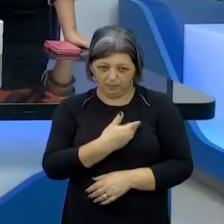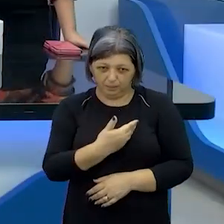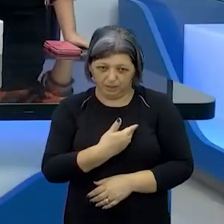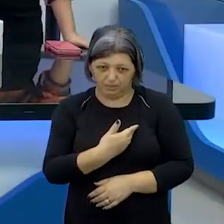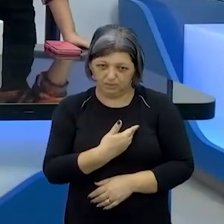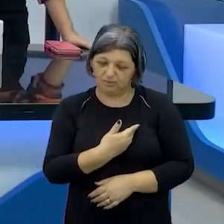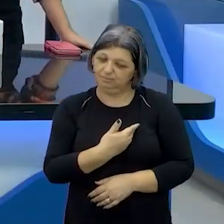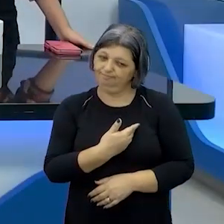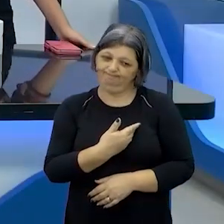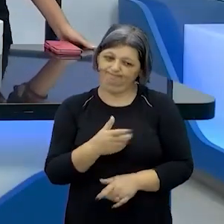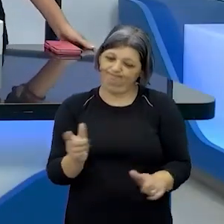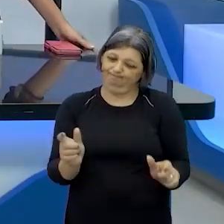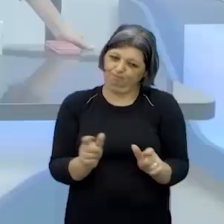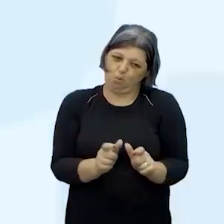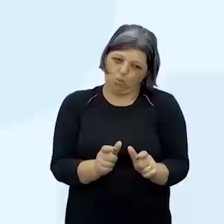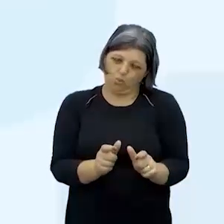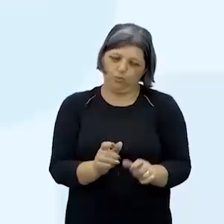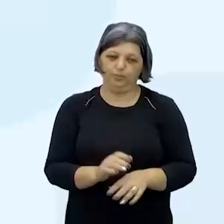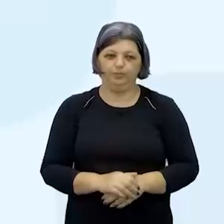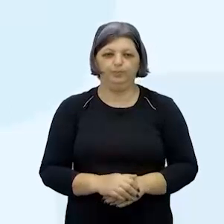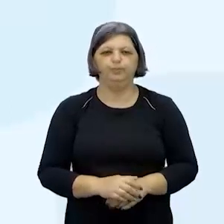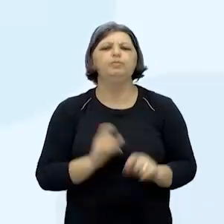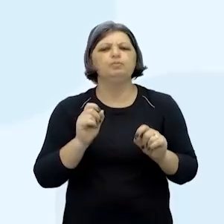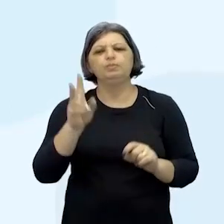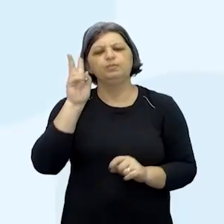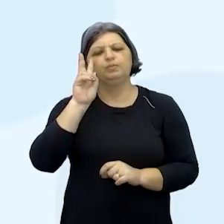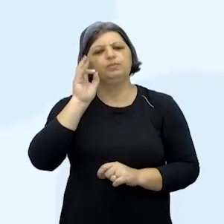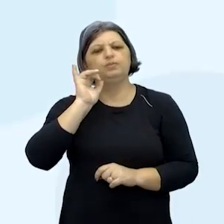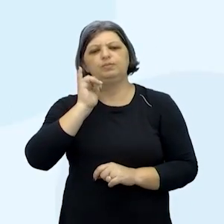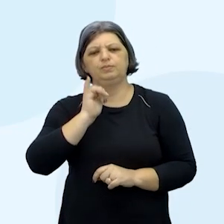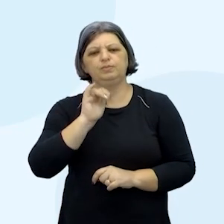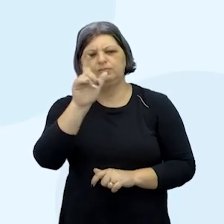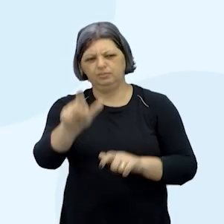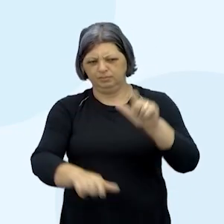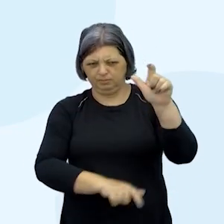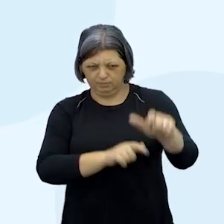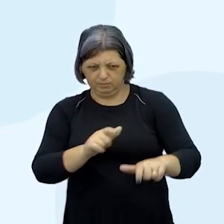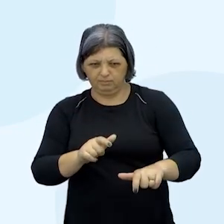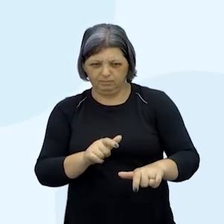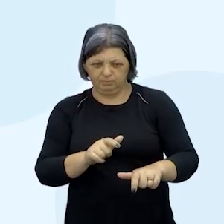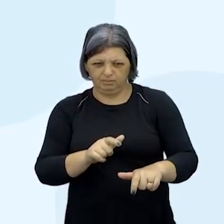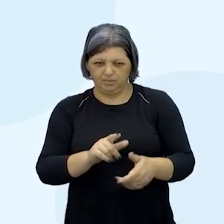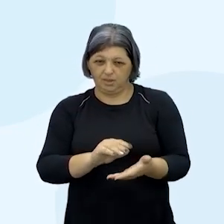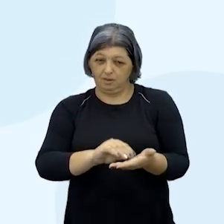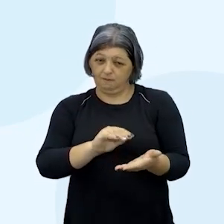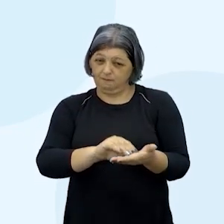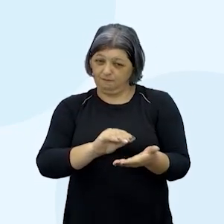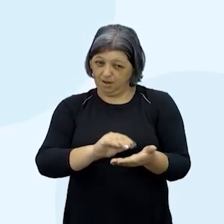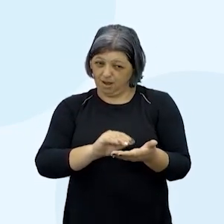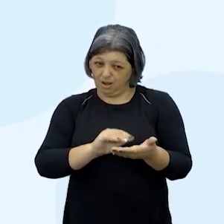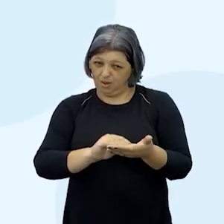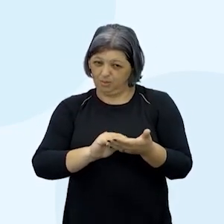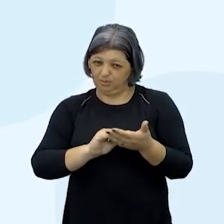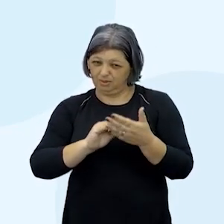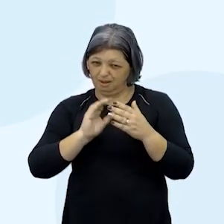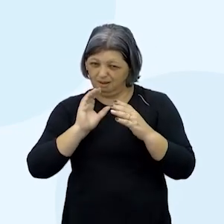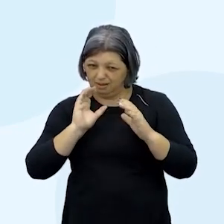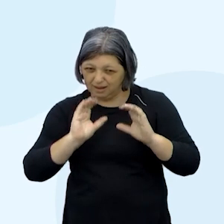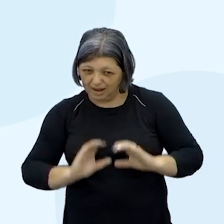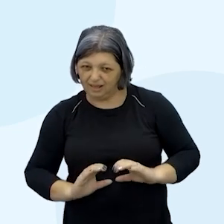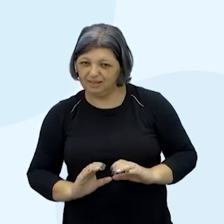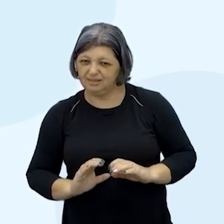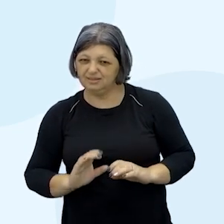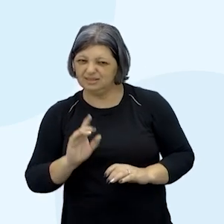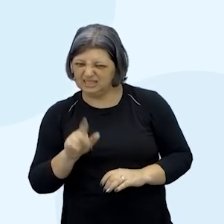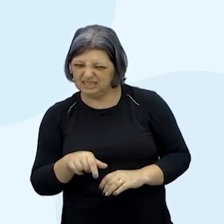elementos narrativos seu personagem tem falha de caráter é o eu falo que o excesso de ciúmes tem falha de